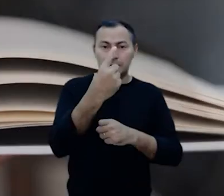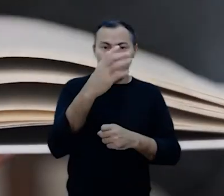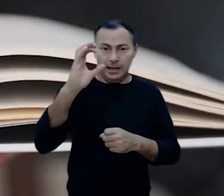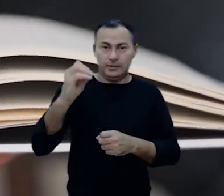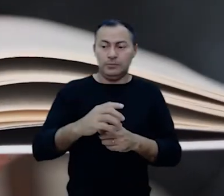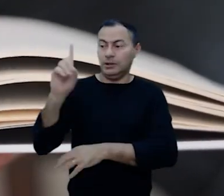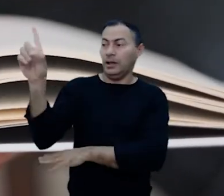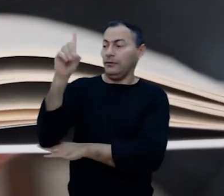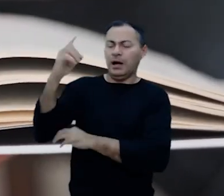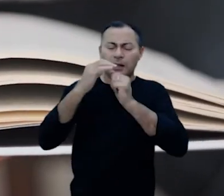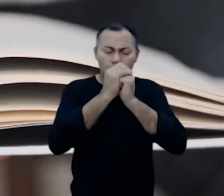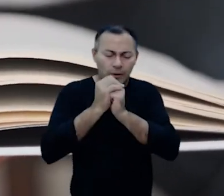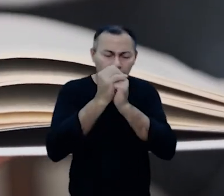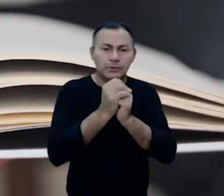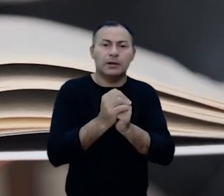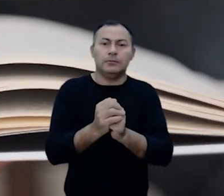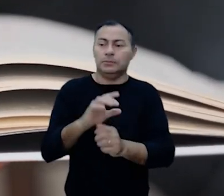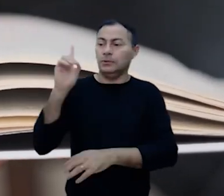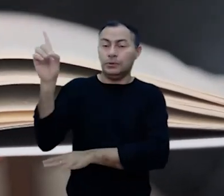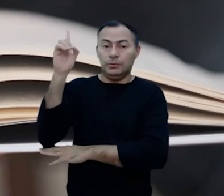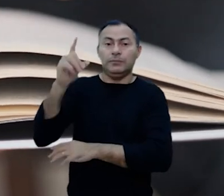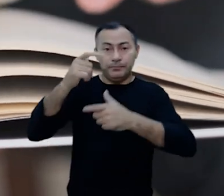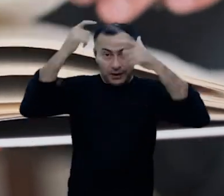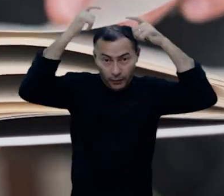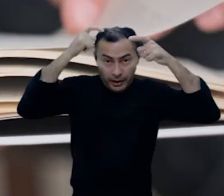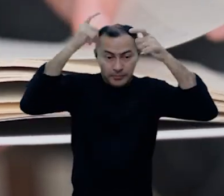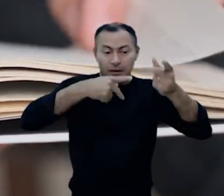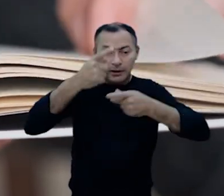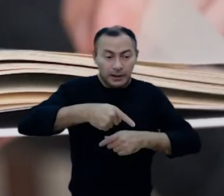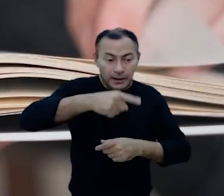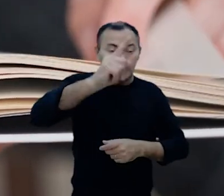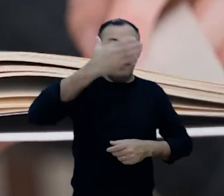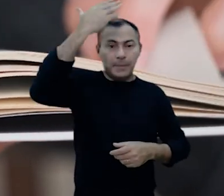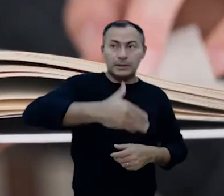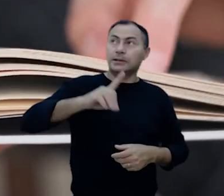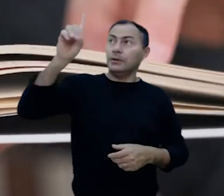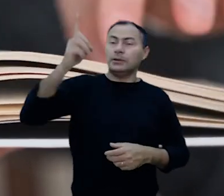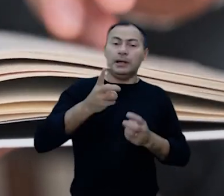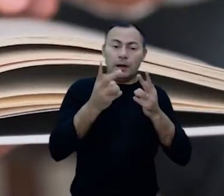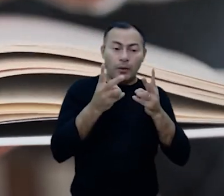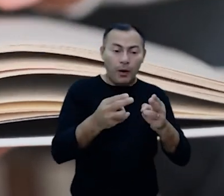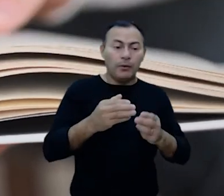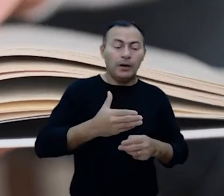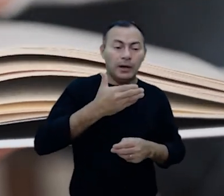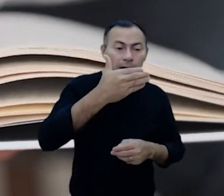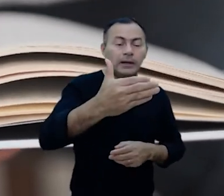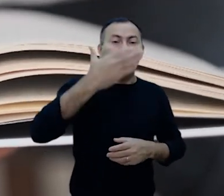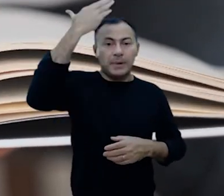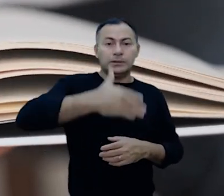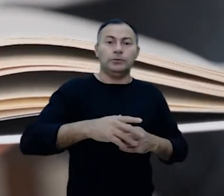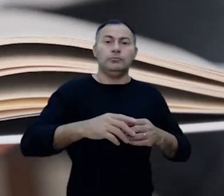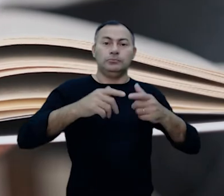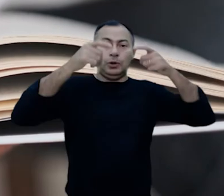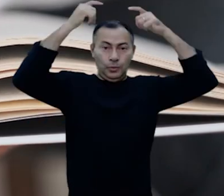Davi que era um grande adorador e que era ele mesmo um rei disse que ir para a presença de Deus era como ir para a presença de um